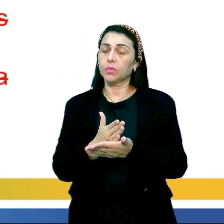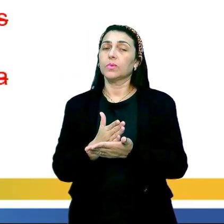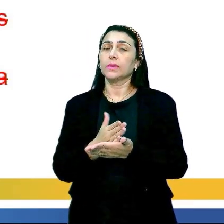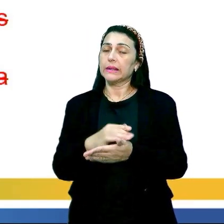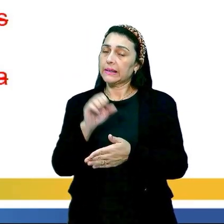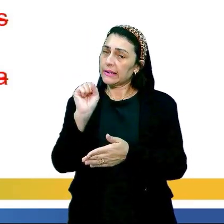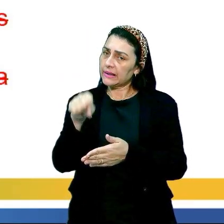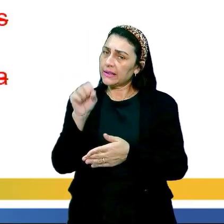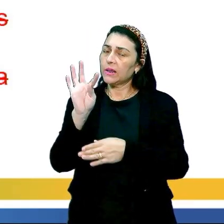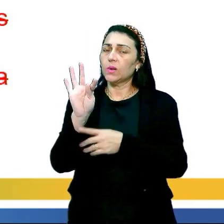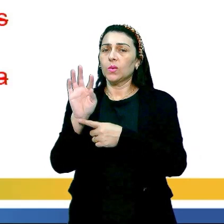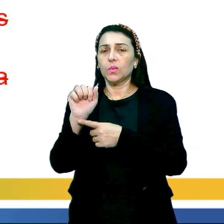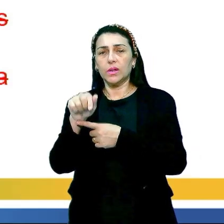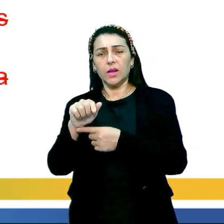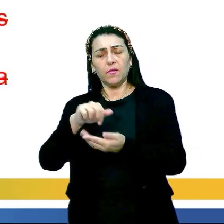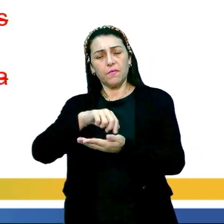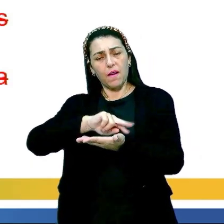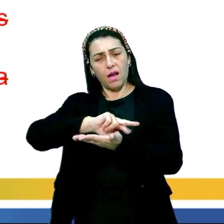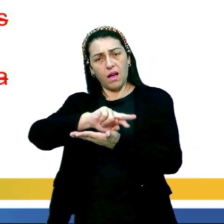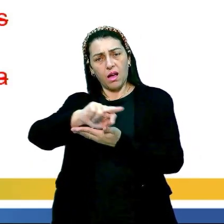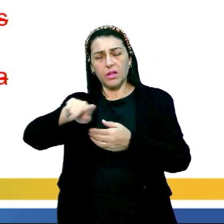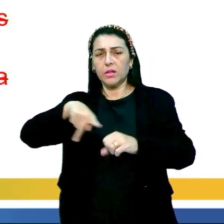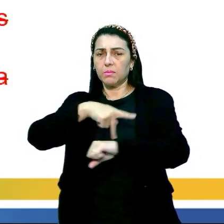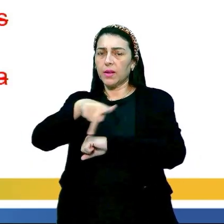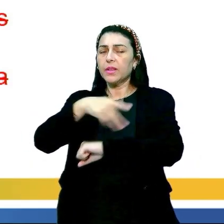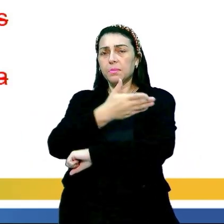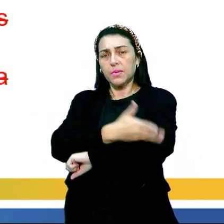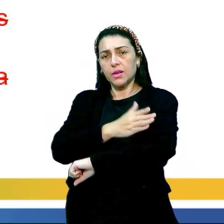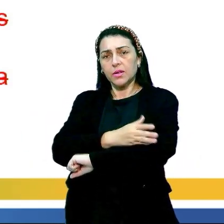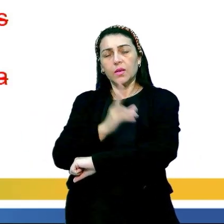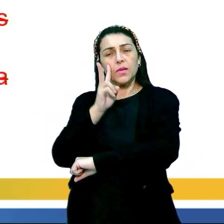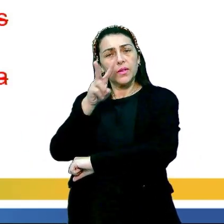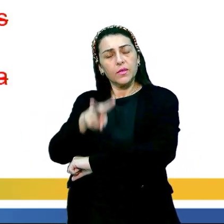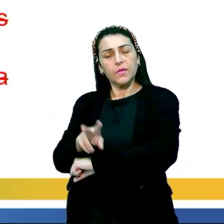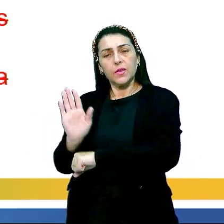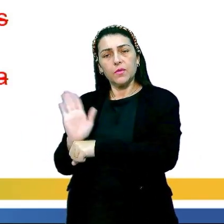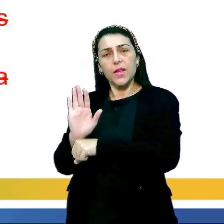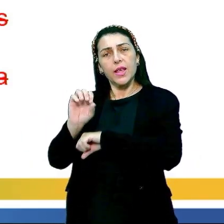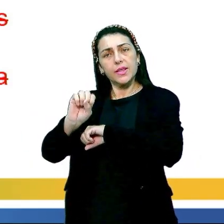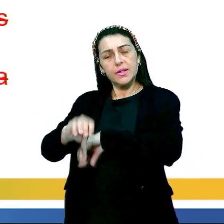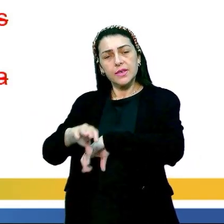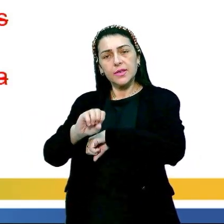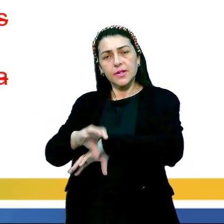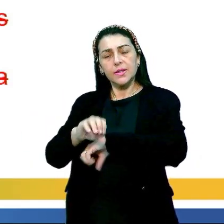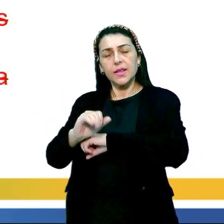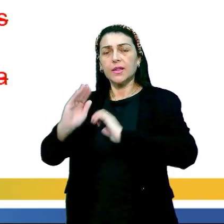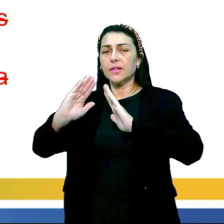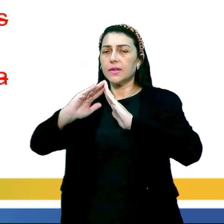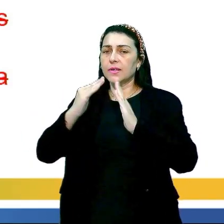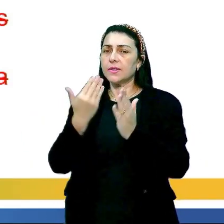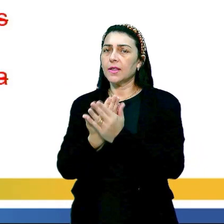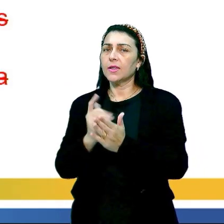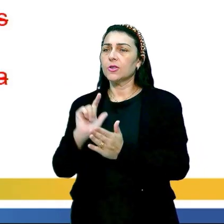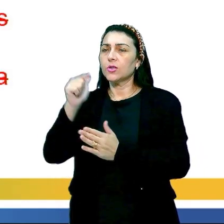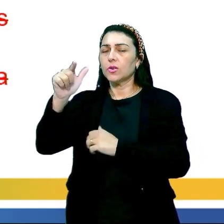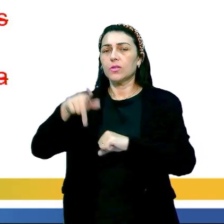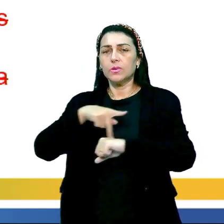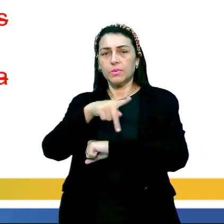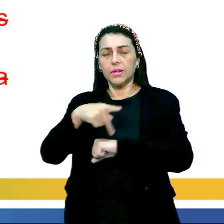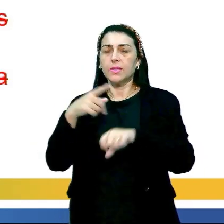Hoje, o tango aí é praticado, né? Em muitos países. Como vocês viram no vídeo, ele é até ensinado, né? Em escolas de outros